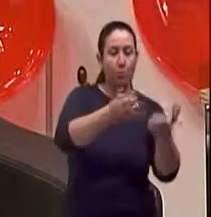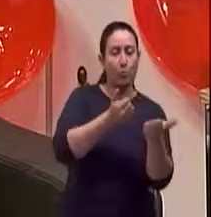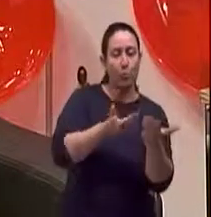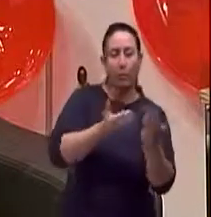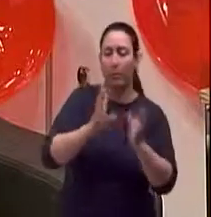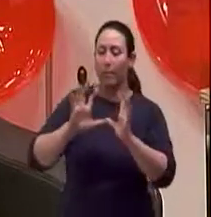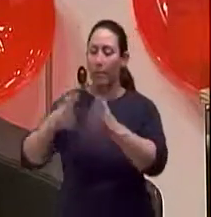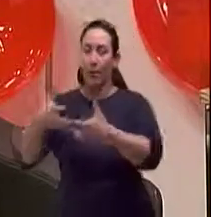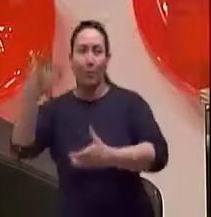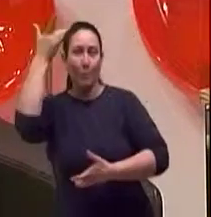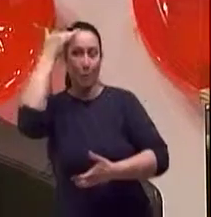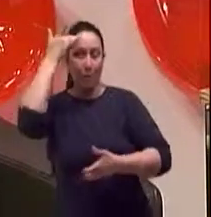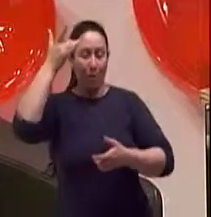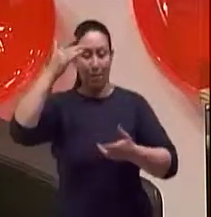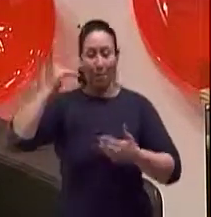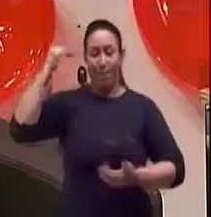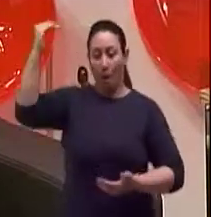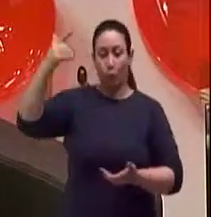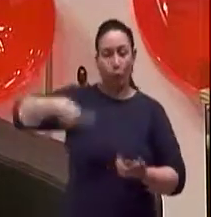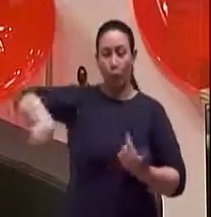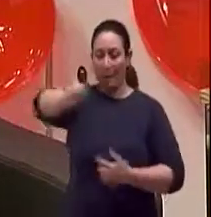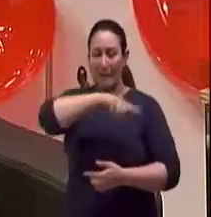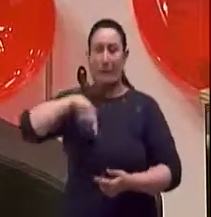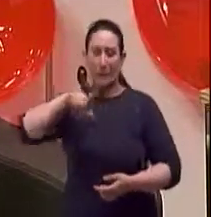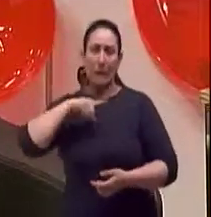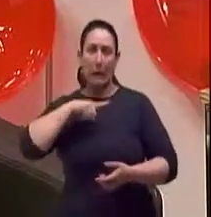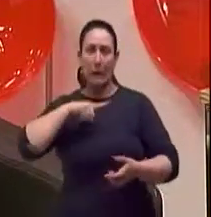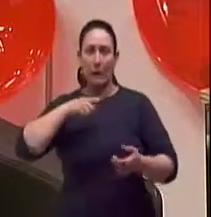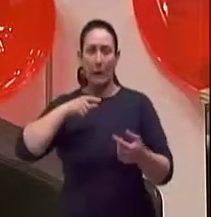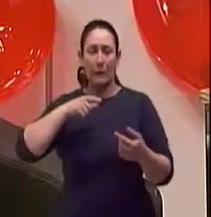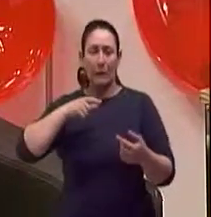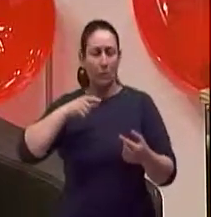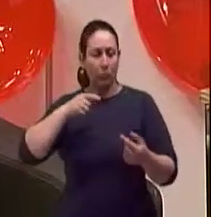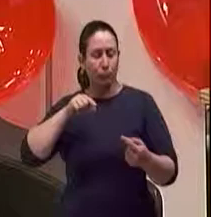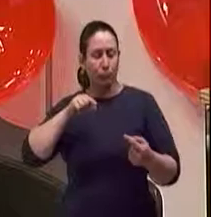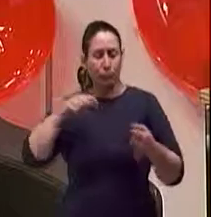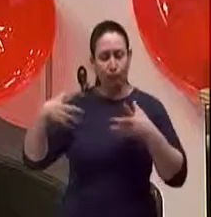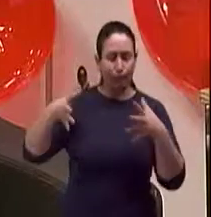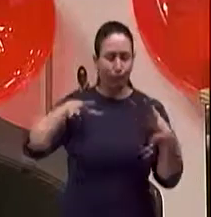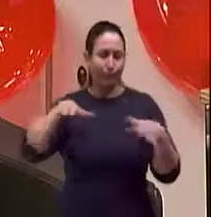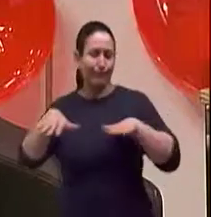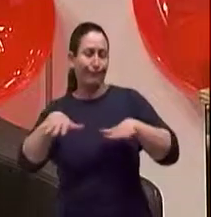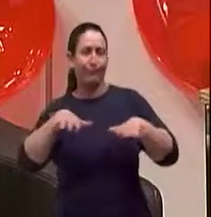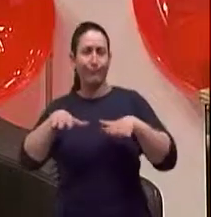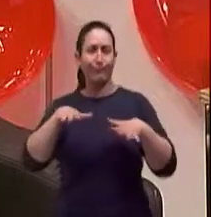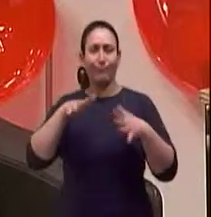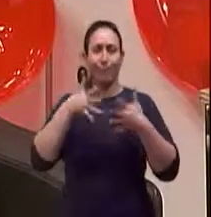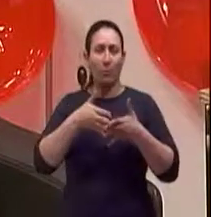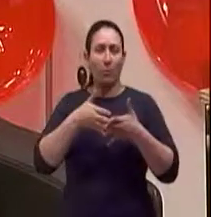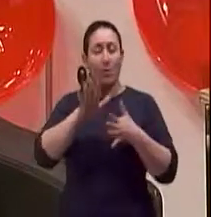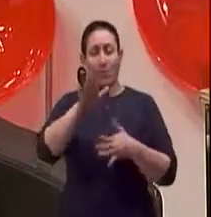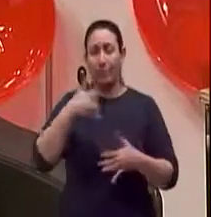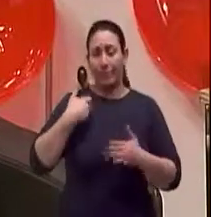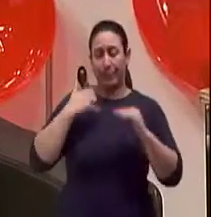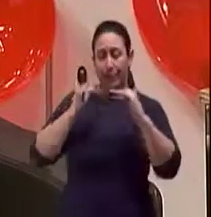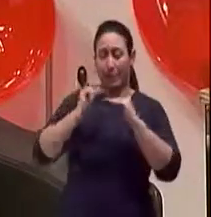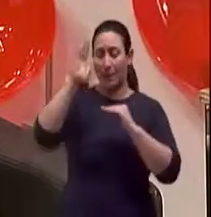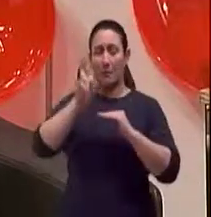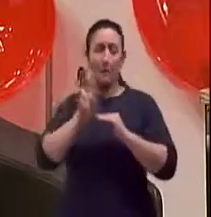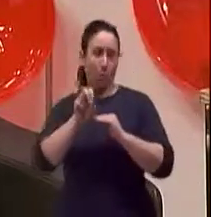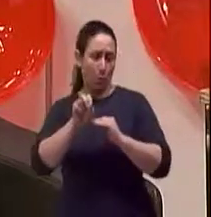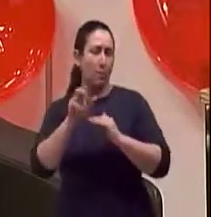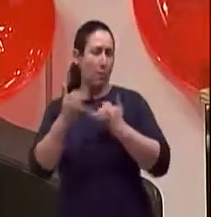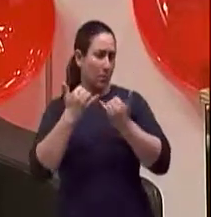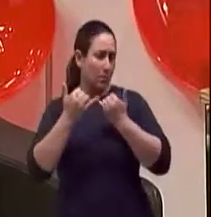jovem idoso, né, digamos assim, está chegando na idade, na melhor idade, os seus 50 anos, uma pessoa que chegou, assim, num